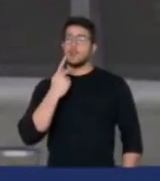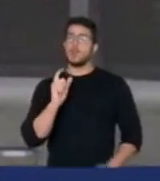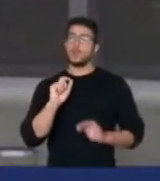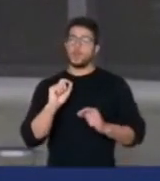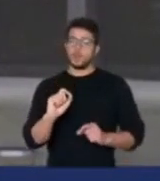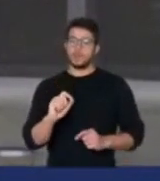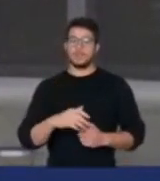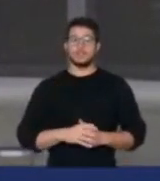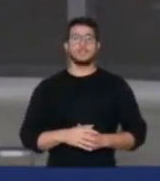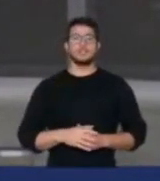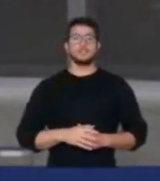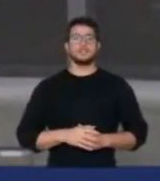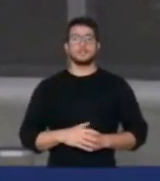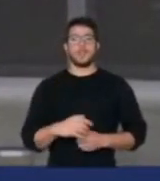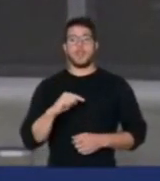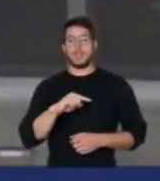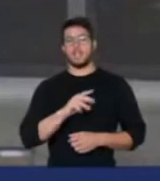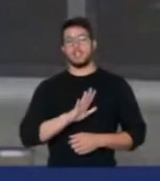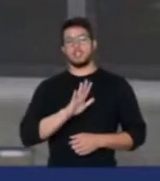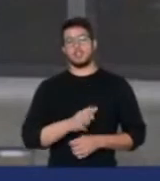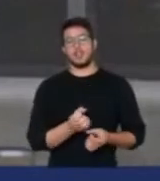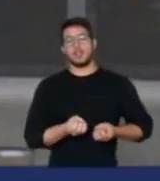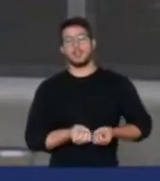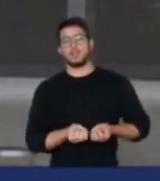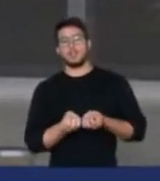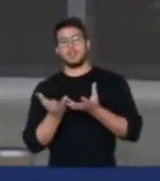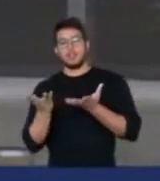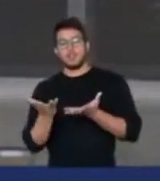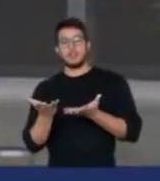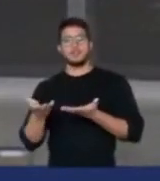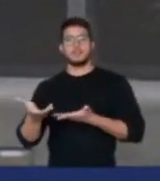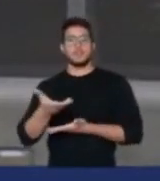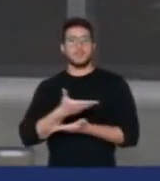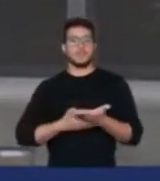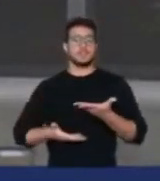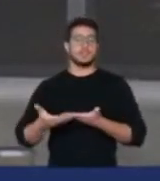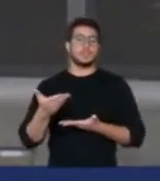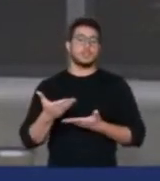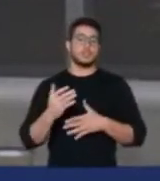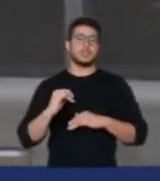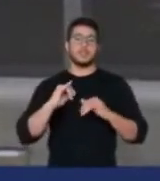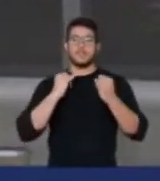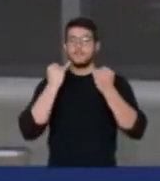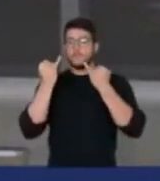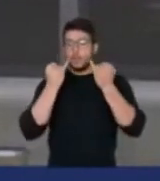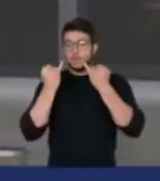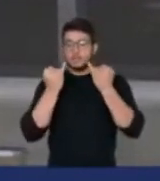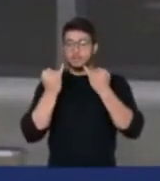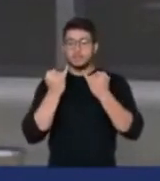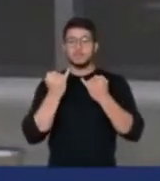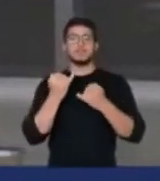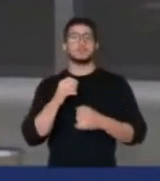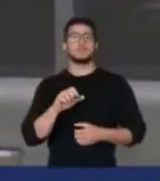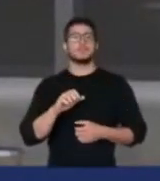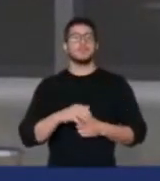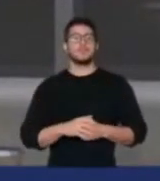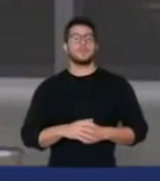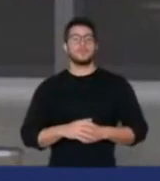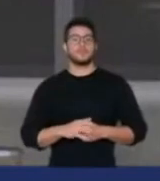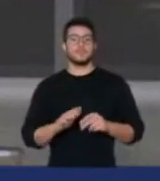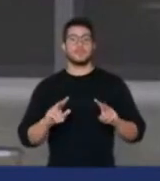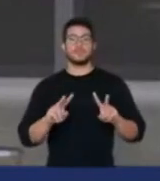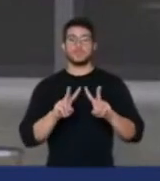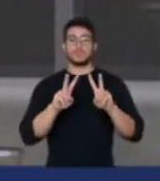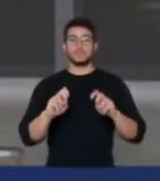as informações que constam em três delações premiadas que ele é relator e que